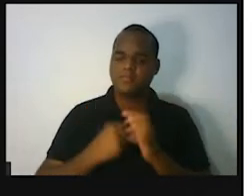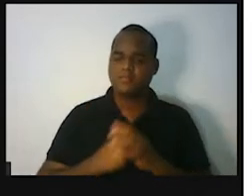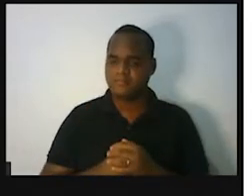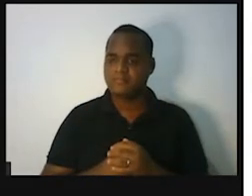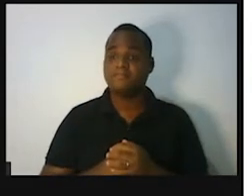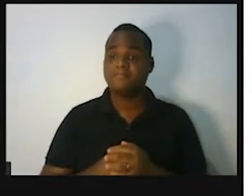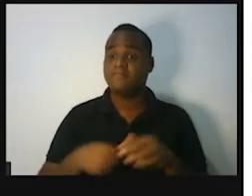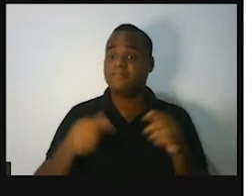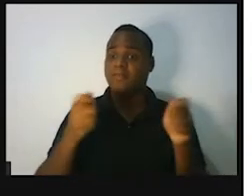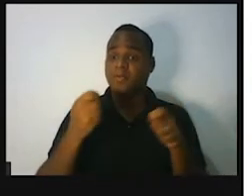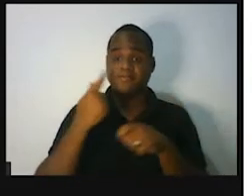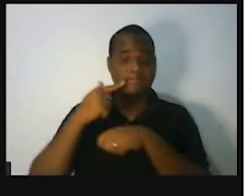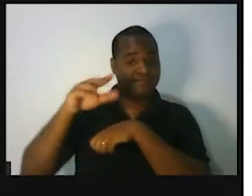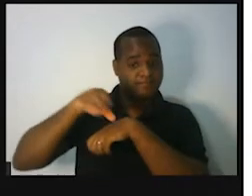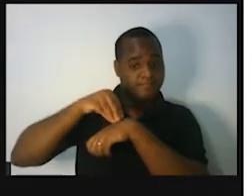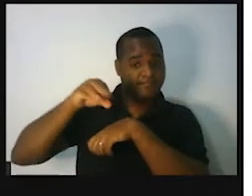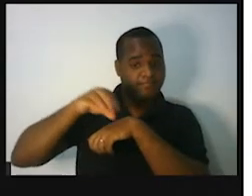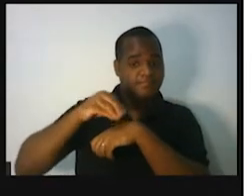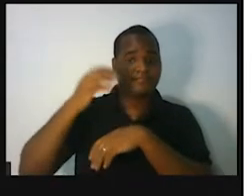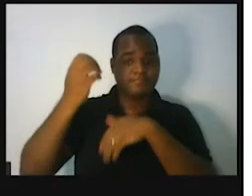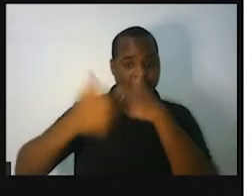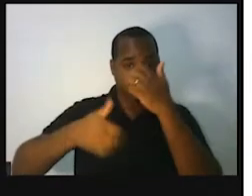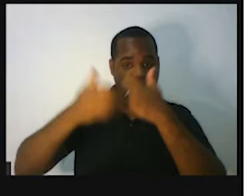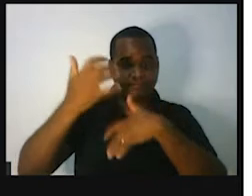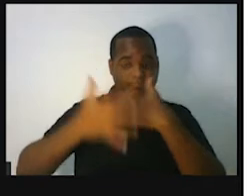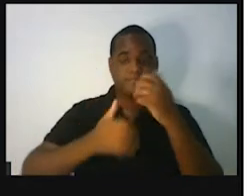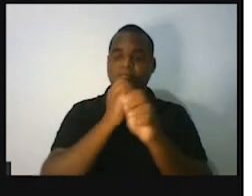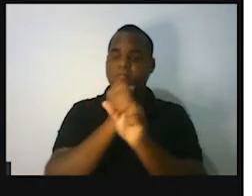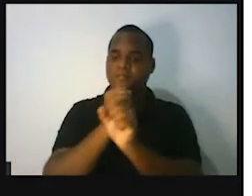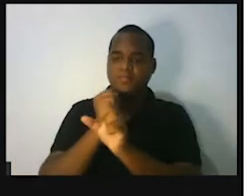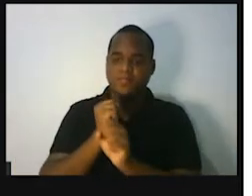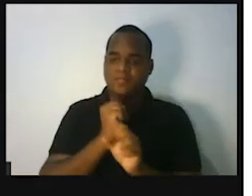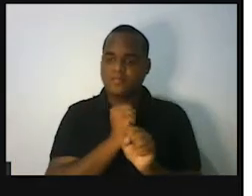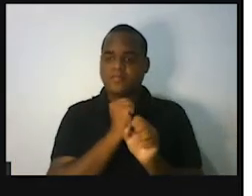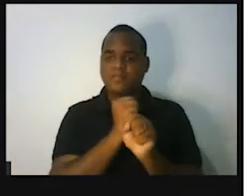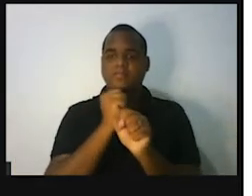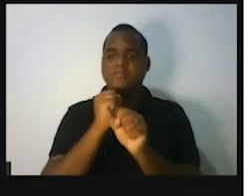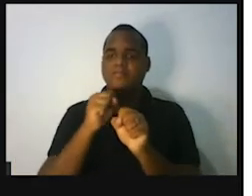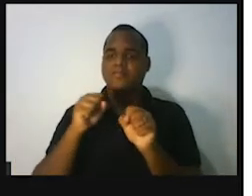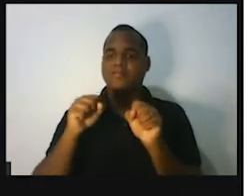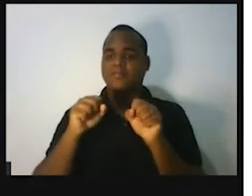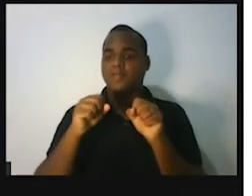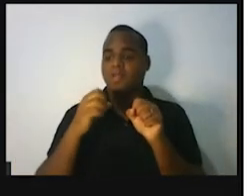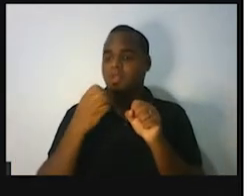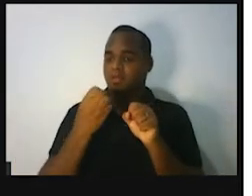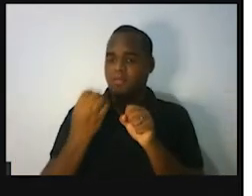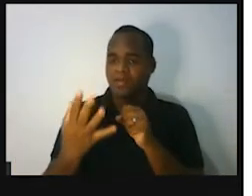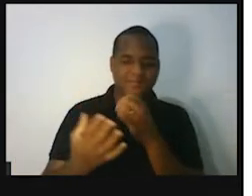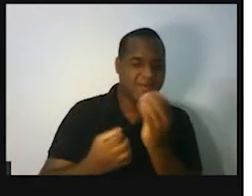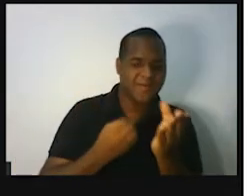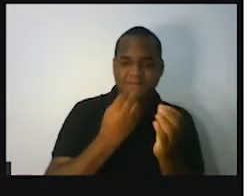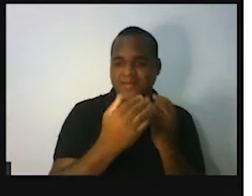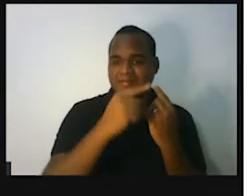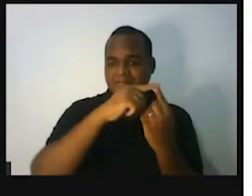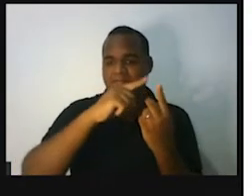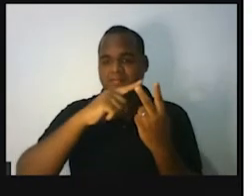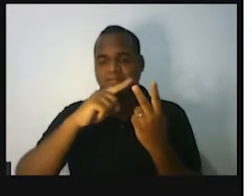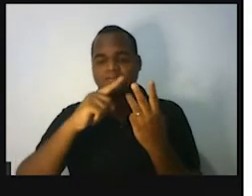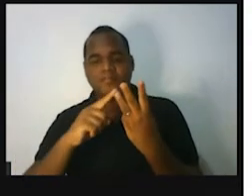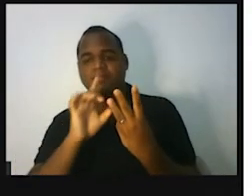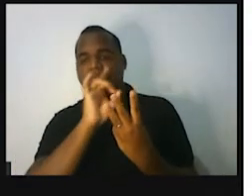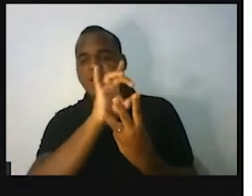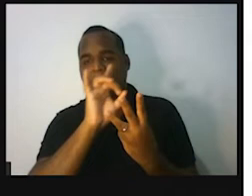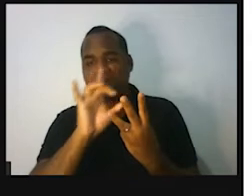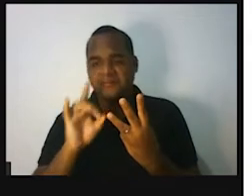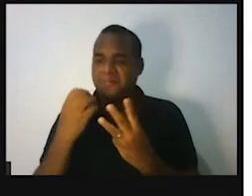gente estivesse pegando todas as notas e distribuindo para cada unidade para saber mais ou